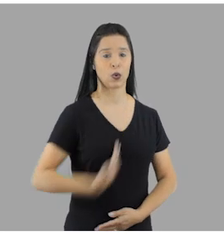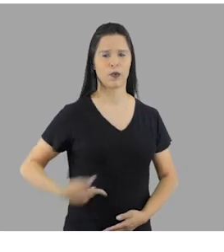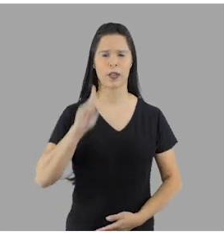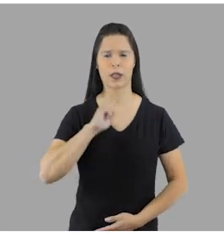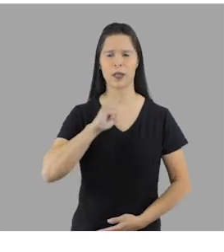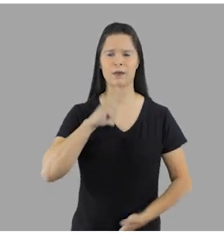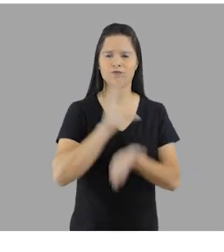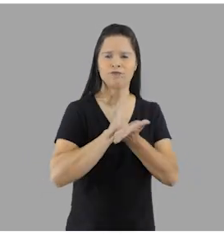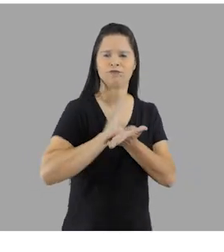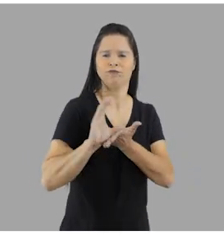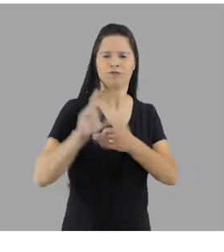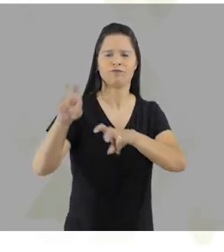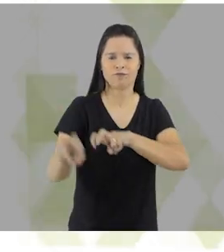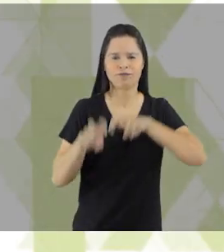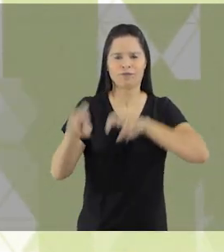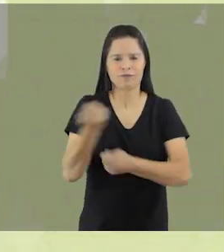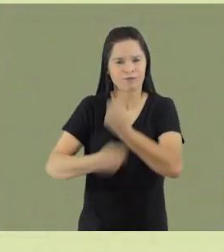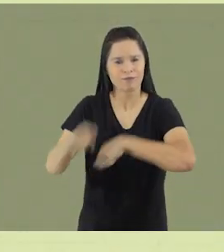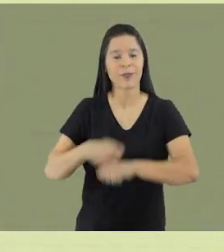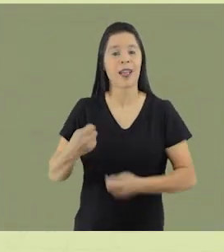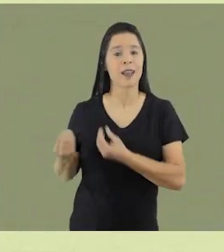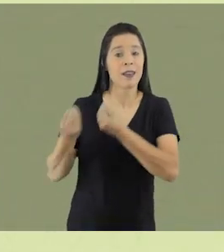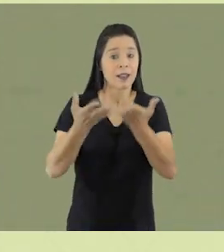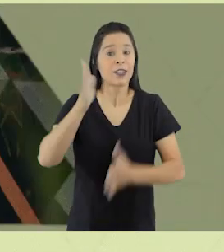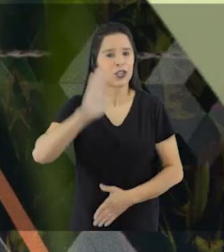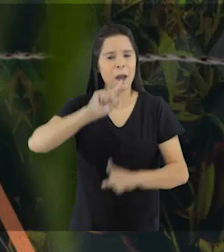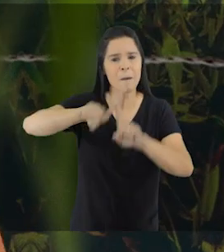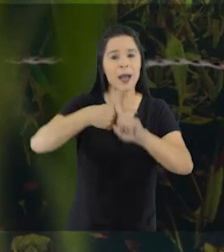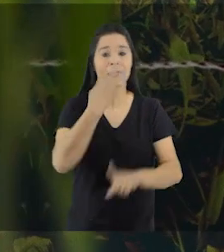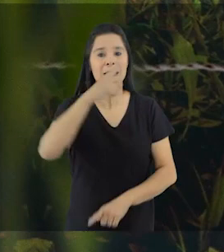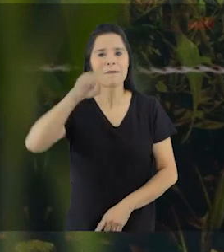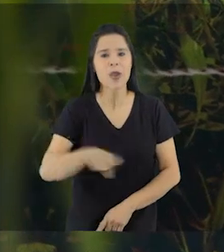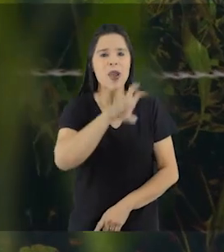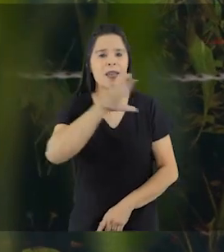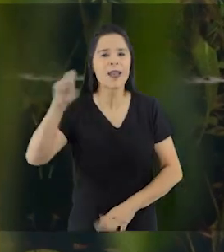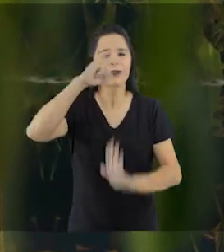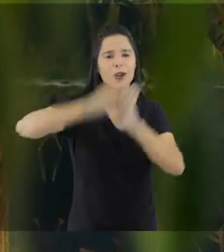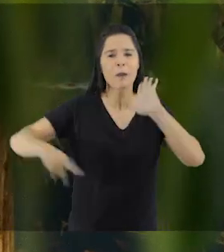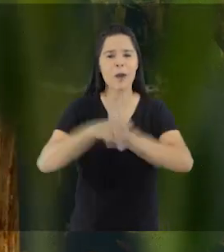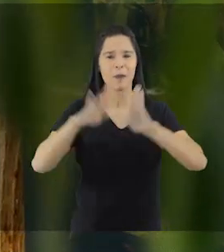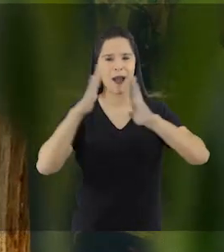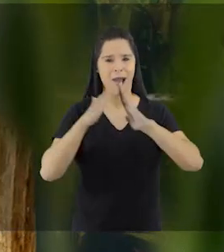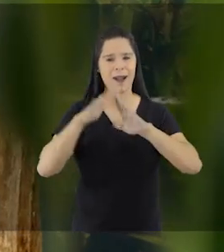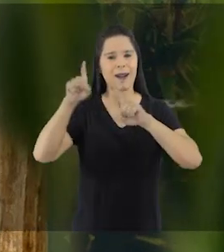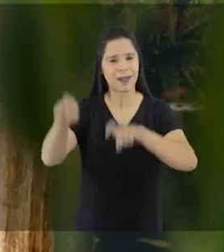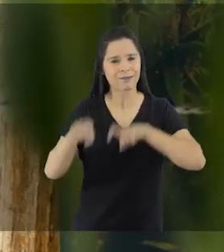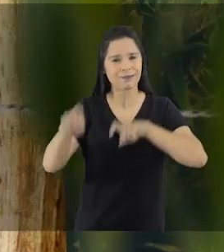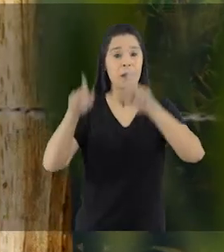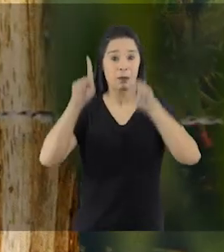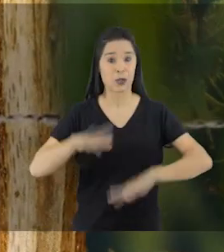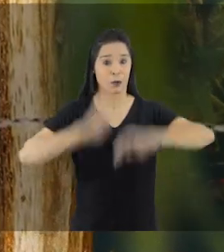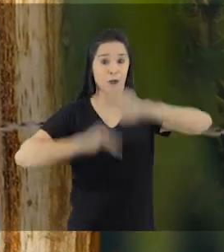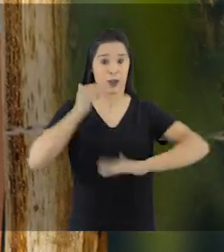O governo de Minas está investindo forte no agronegócio. Já entregou mais de 3.500 títulos de propriedades